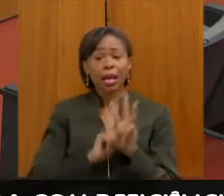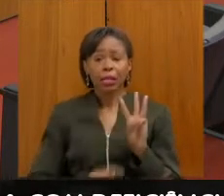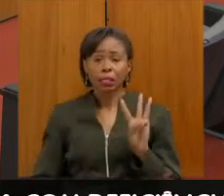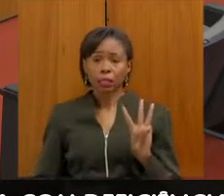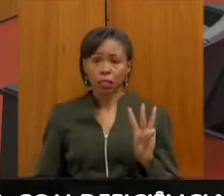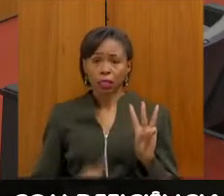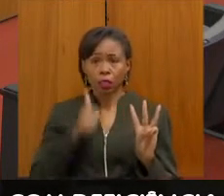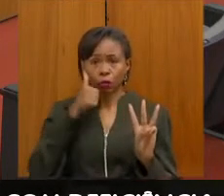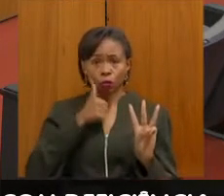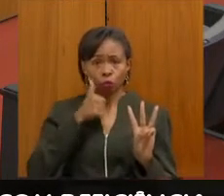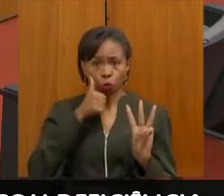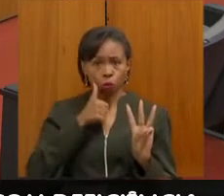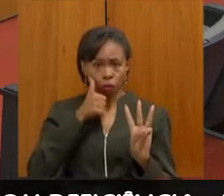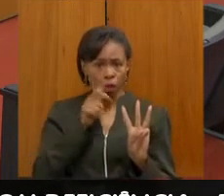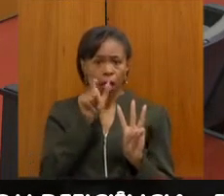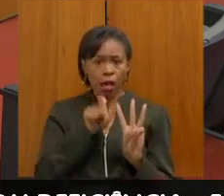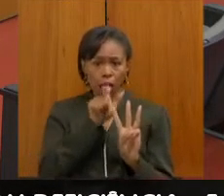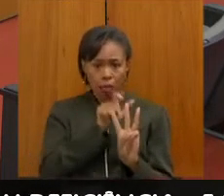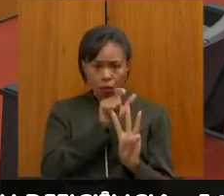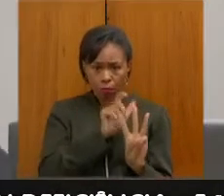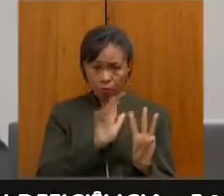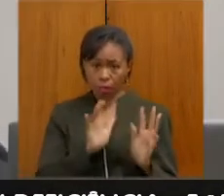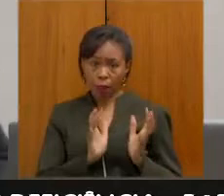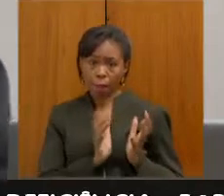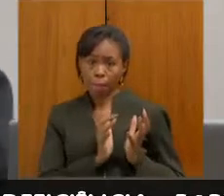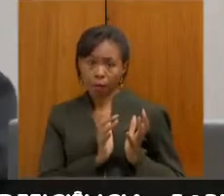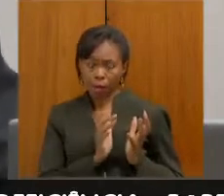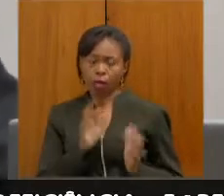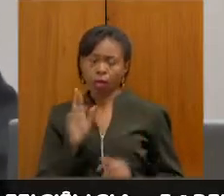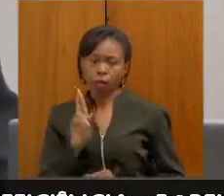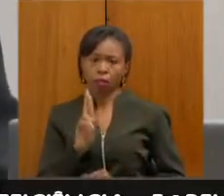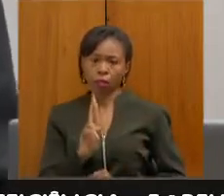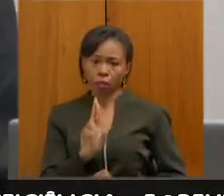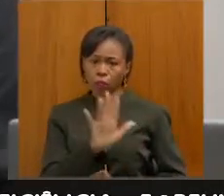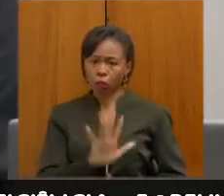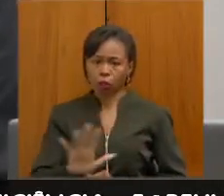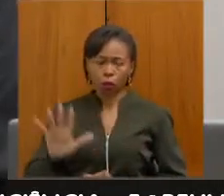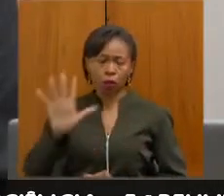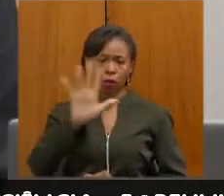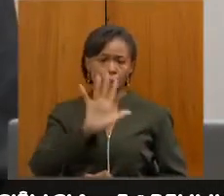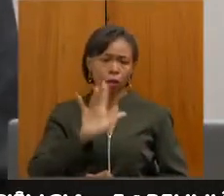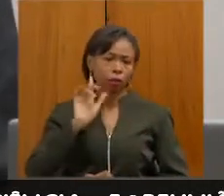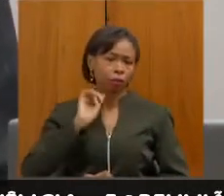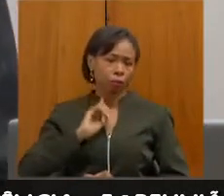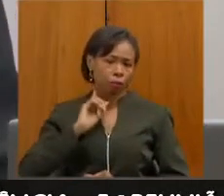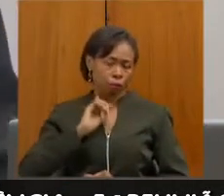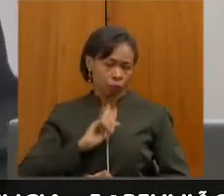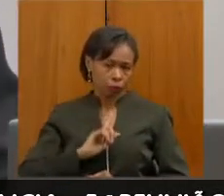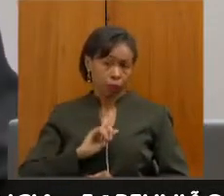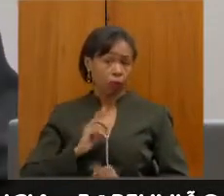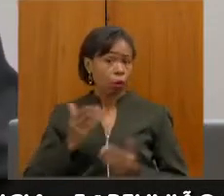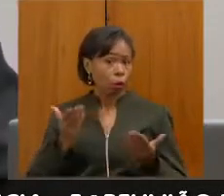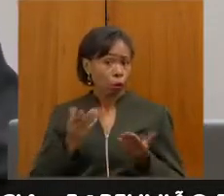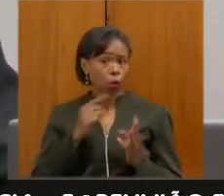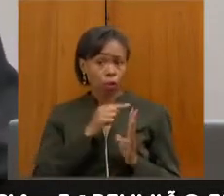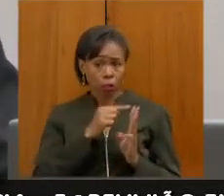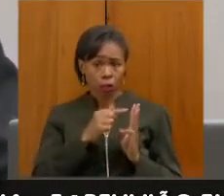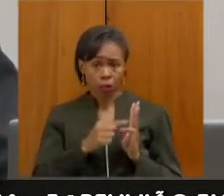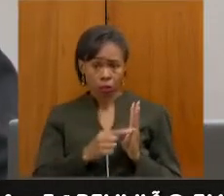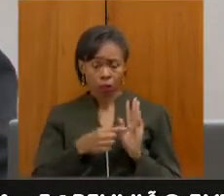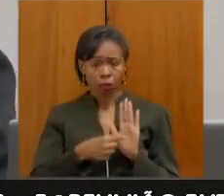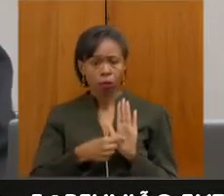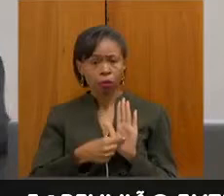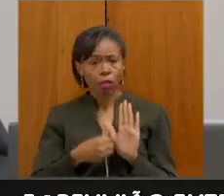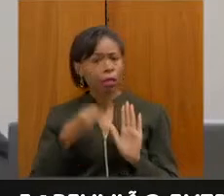metropolitana, que representam aqui todas as APAES de Minas Gerais, onde também vão trazer experiências vividas